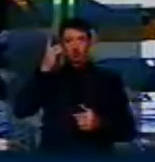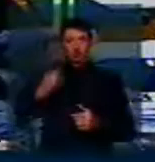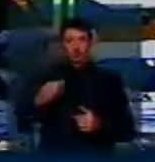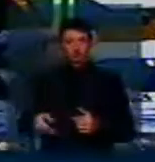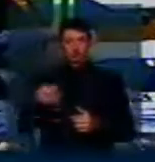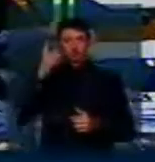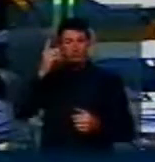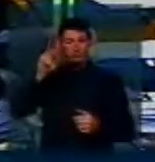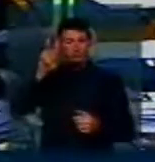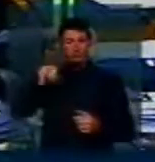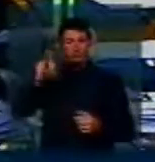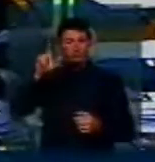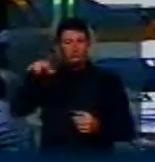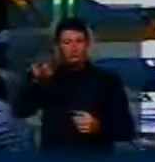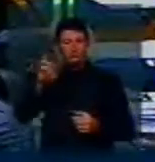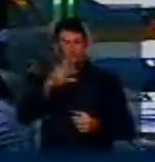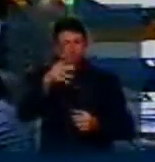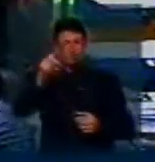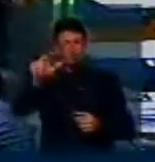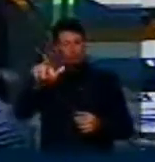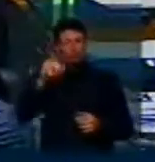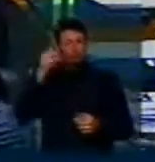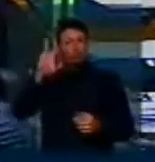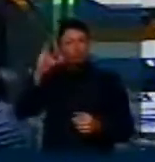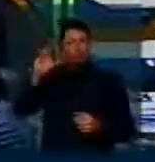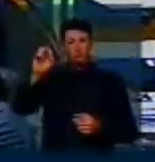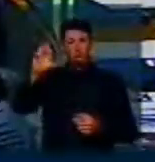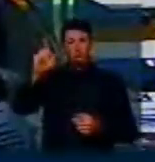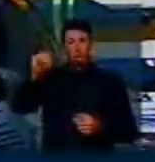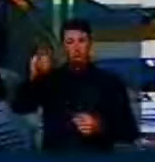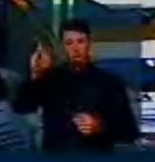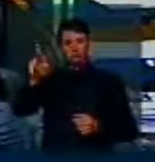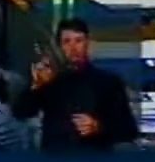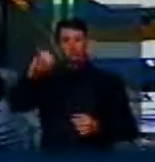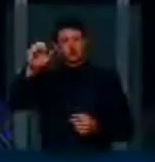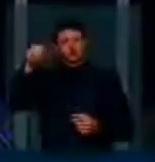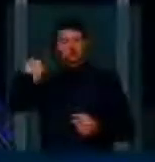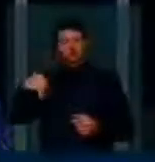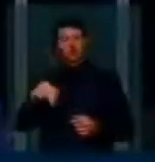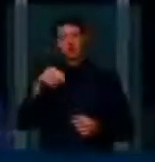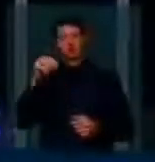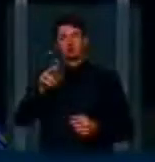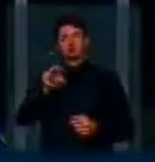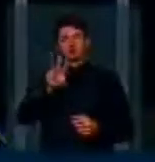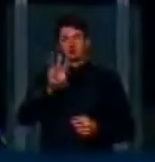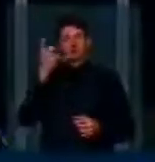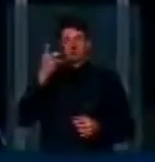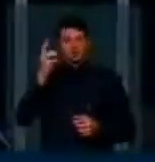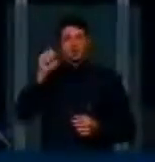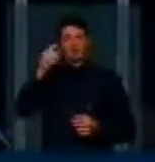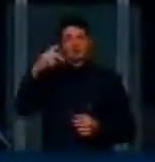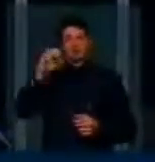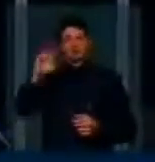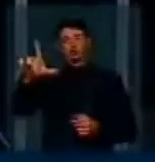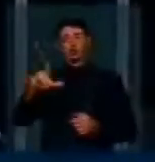deputado Ivan Valente, líder do PSOL, deputados Chico Alencar e Jean Wyllys, do PSOL, do Partido Socialismo